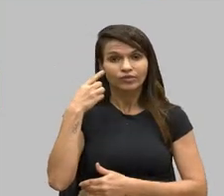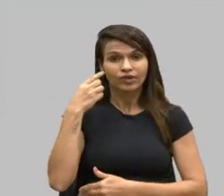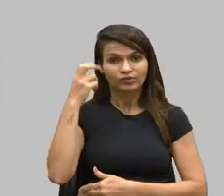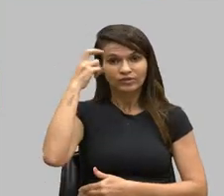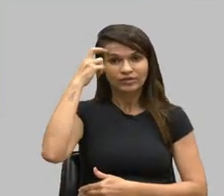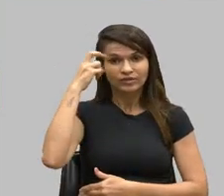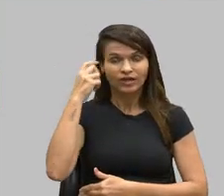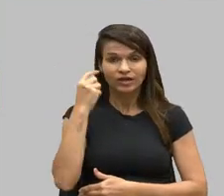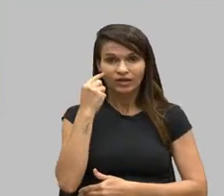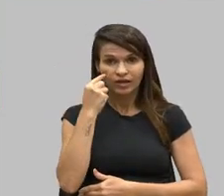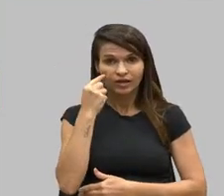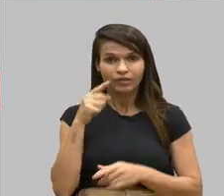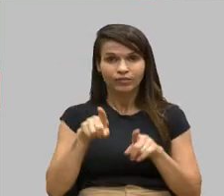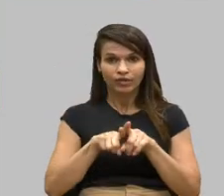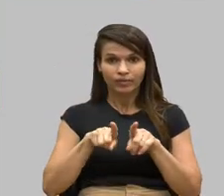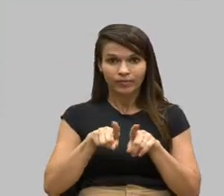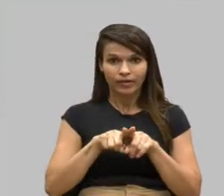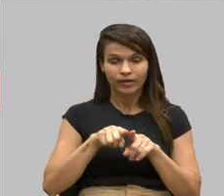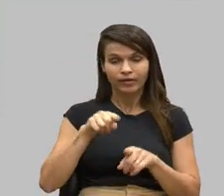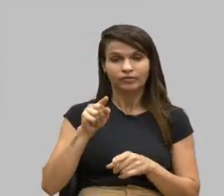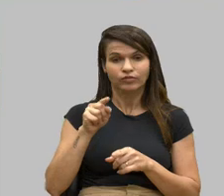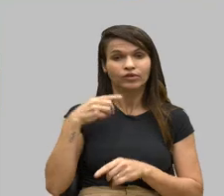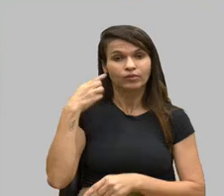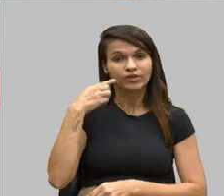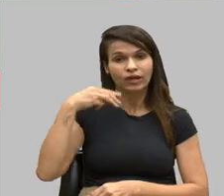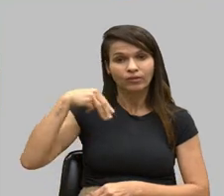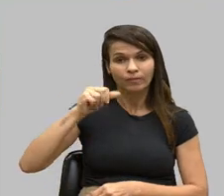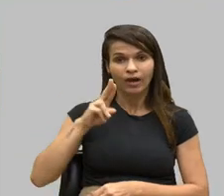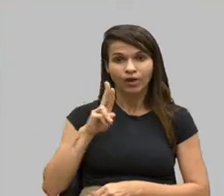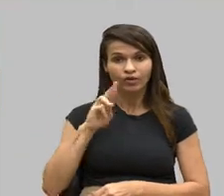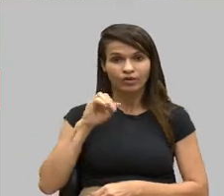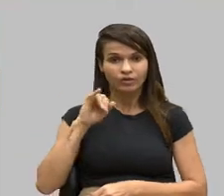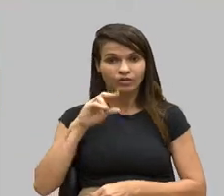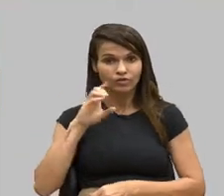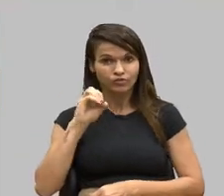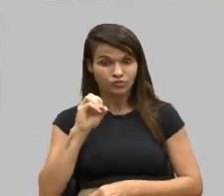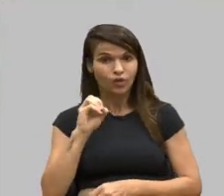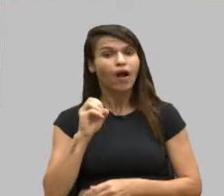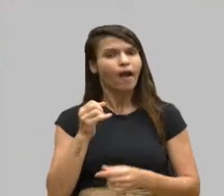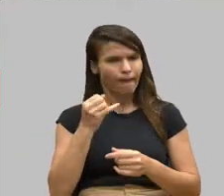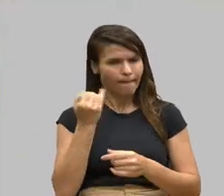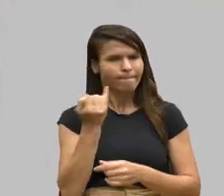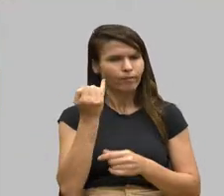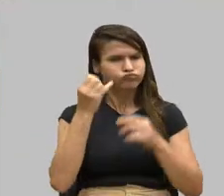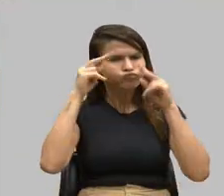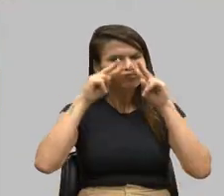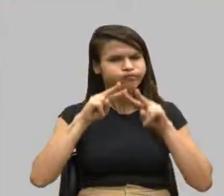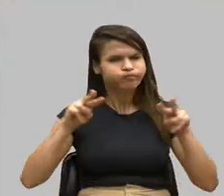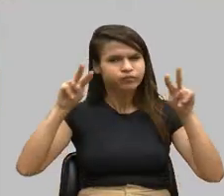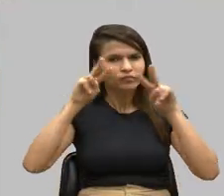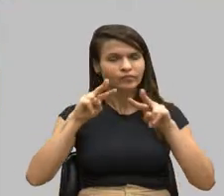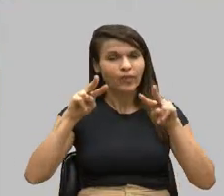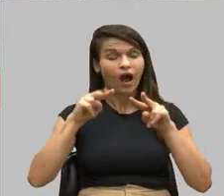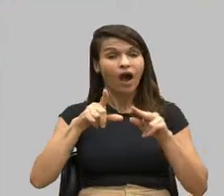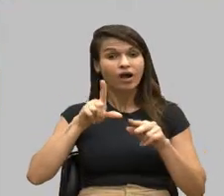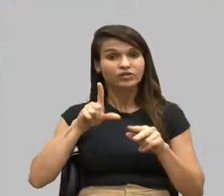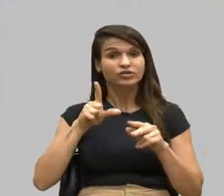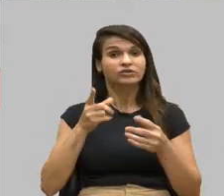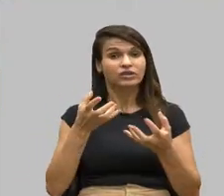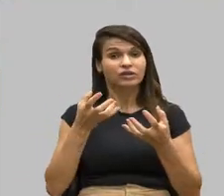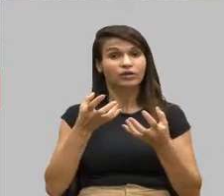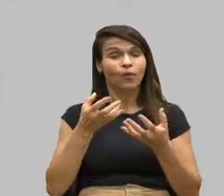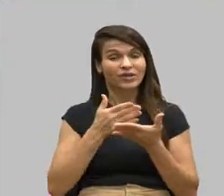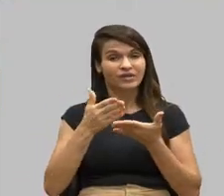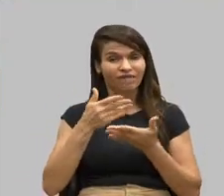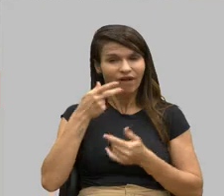ao deputado doutor Maurício. É muito importante a visibilidade. Mas, antes de começar a falar, eu quero fazer a minha audiodescrição,